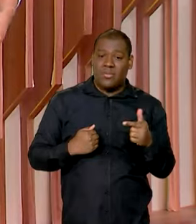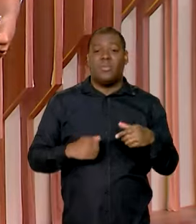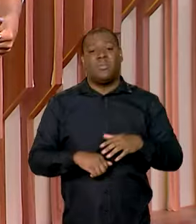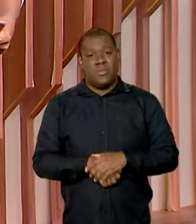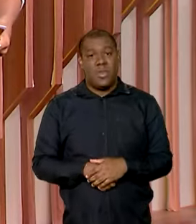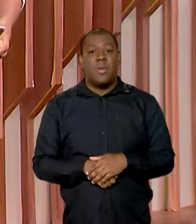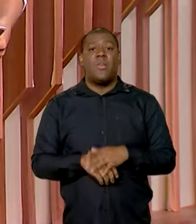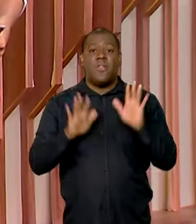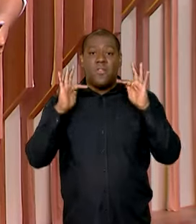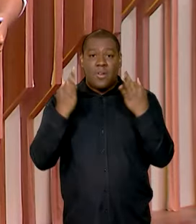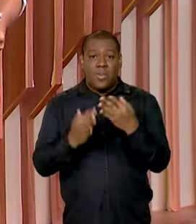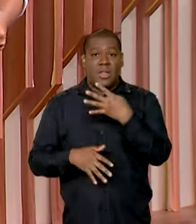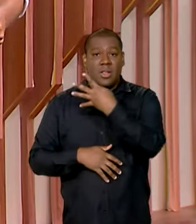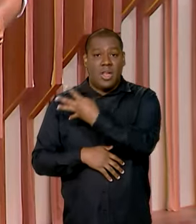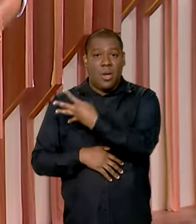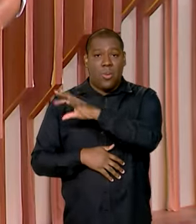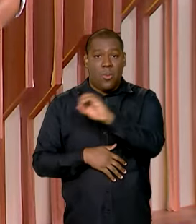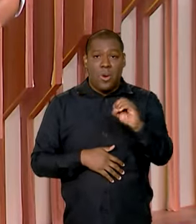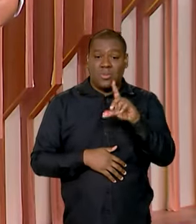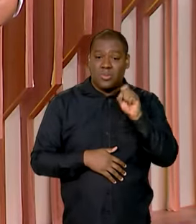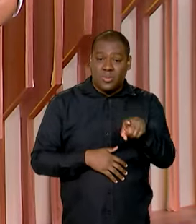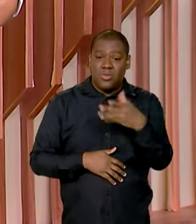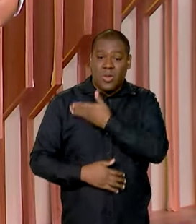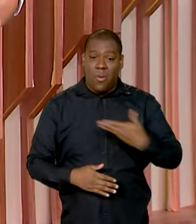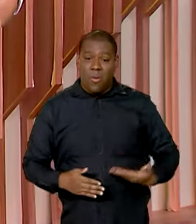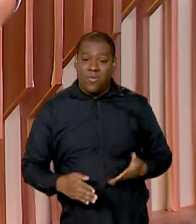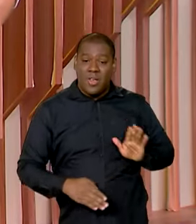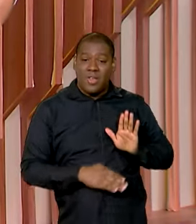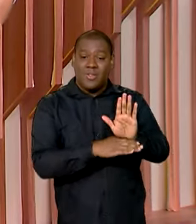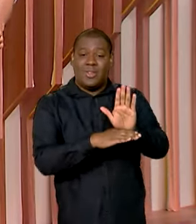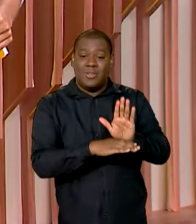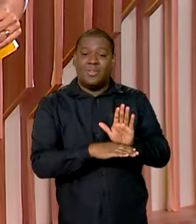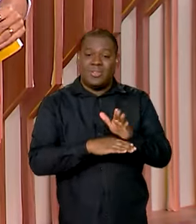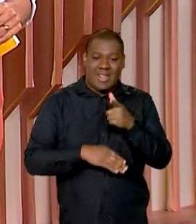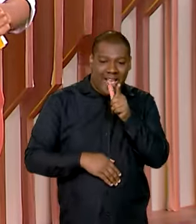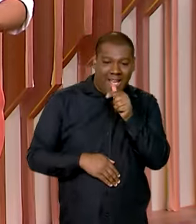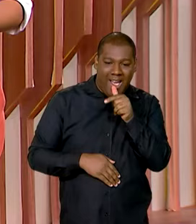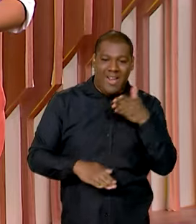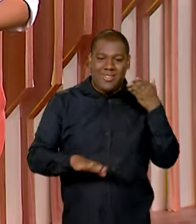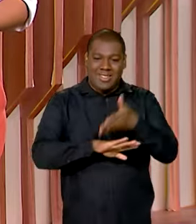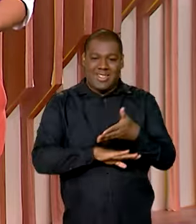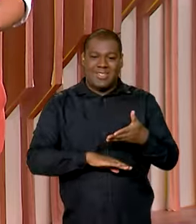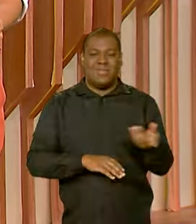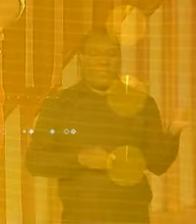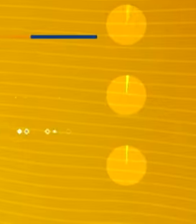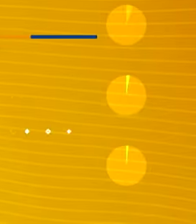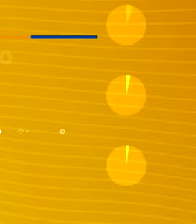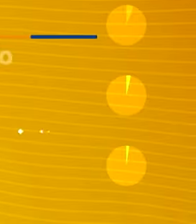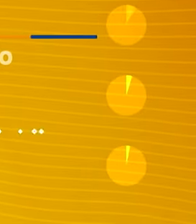mil famílias do semiárido vão ser beneficiadas com cisternas. A gente volta já, já.